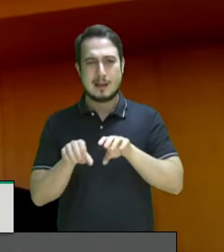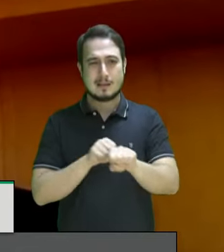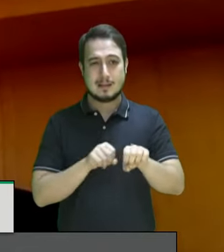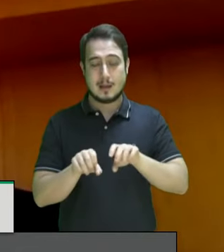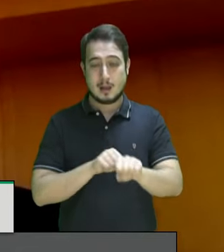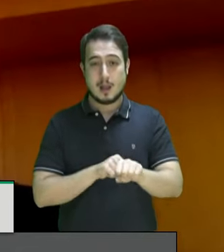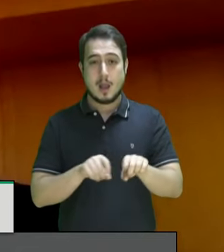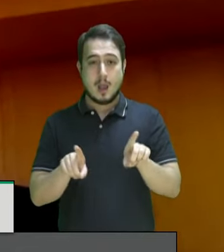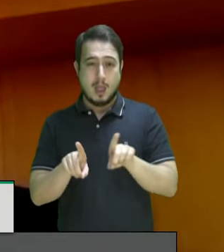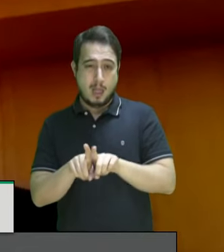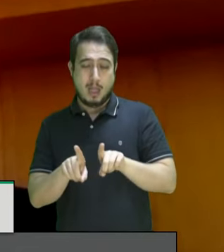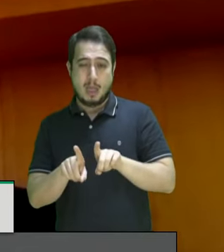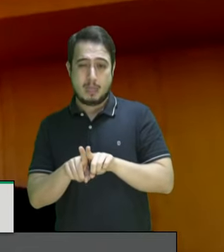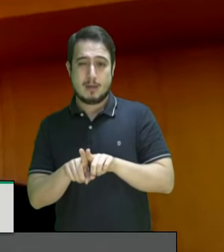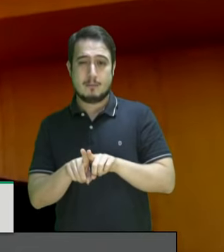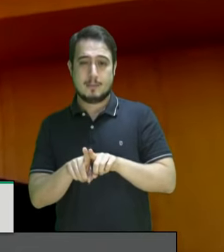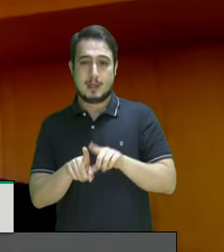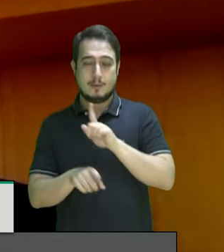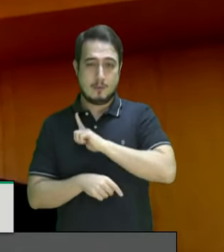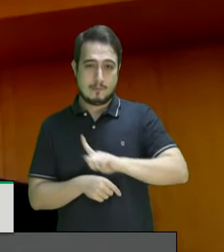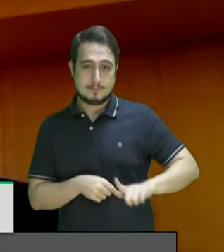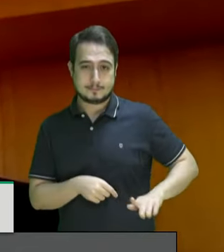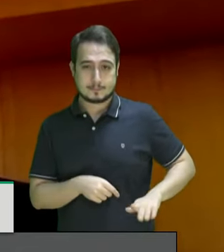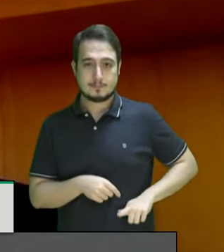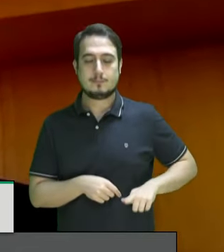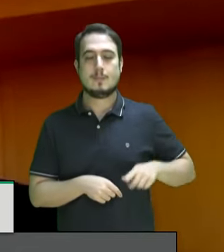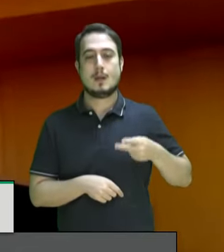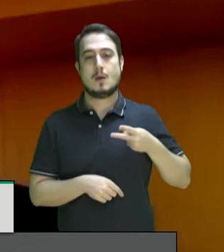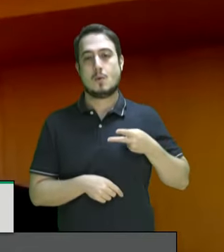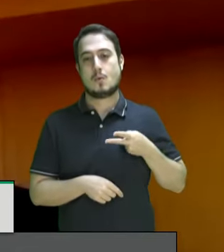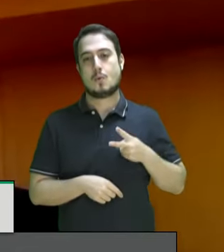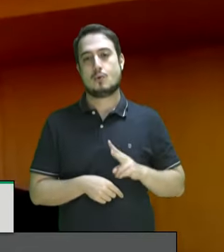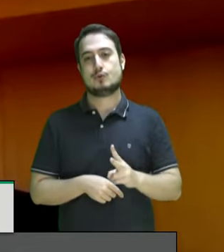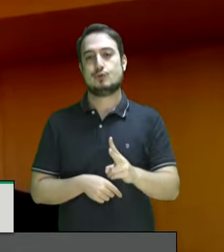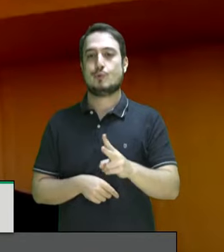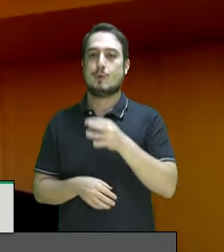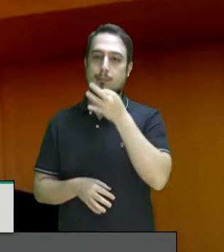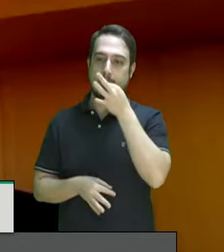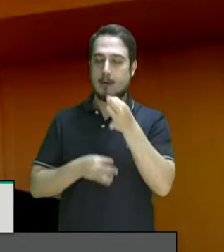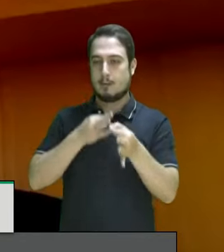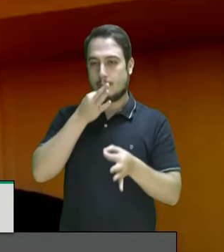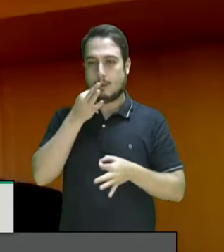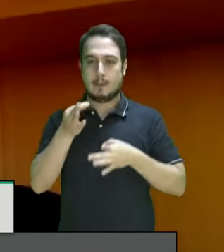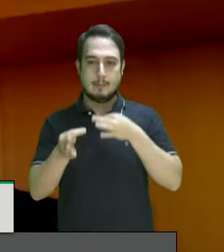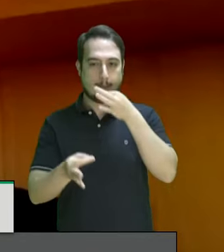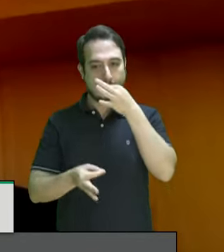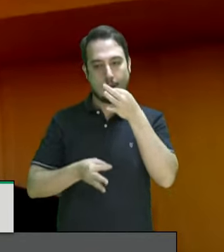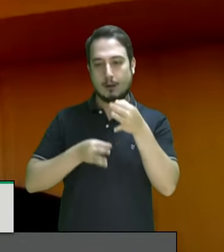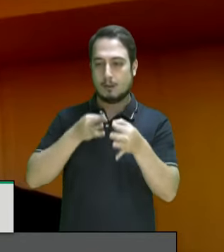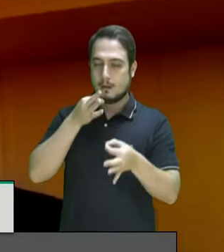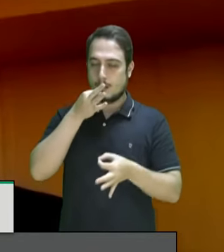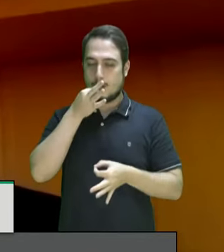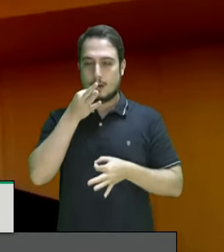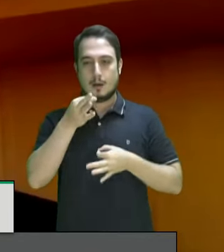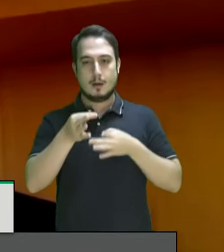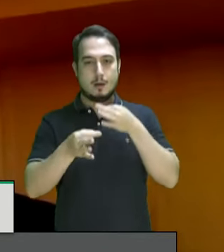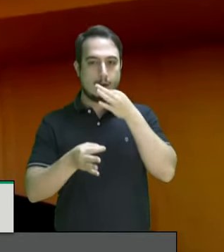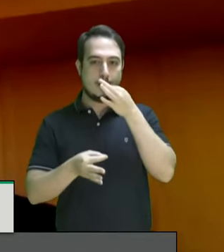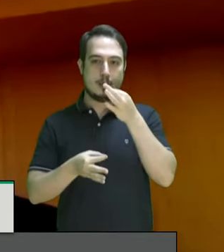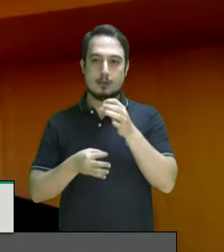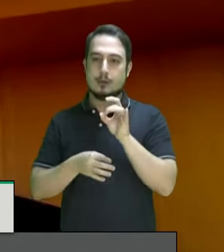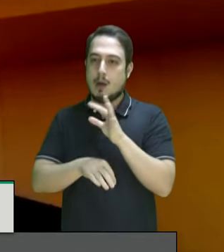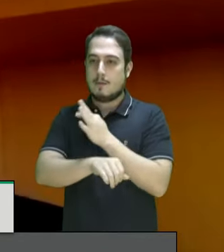e continua o governo com argumentos que ficam no máximo na mera